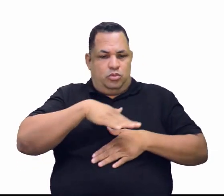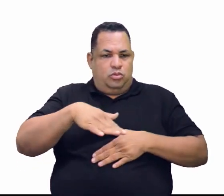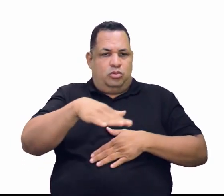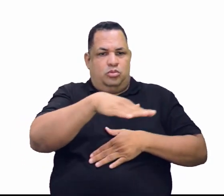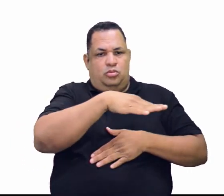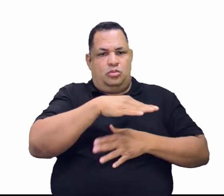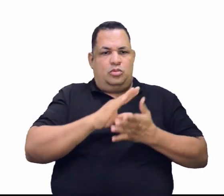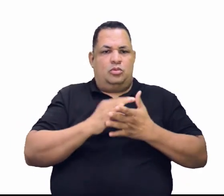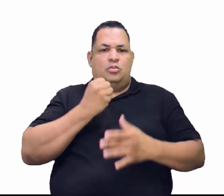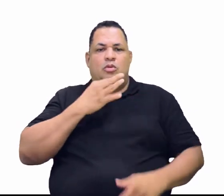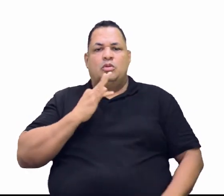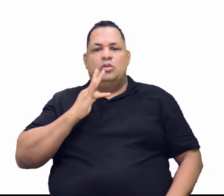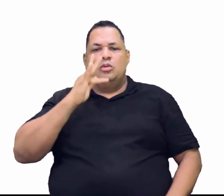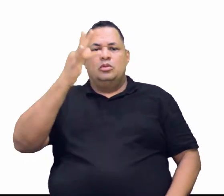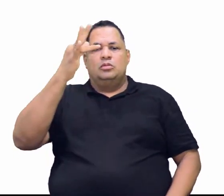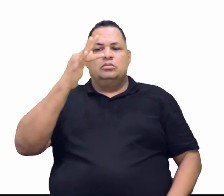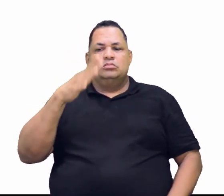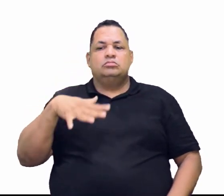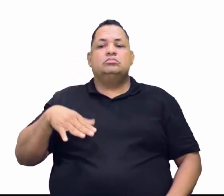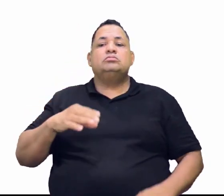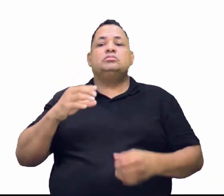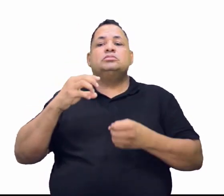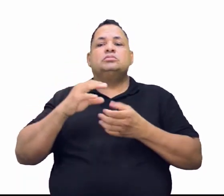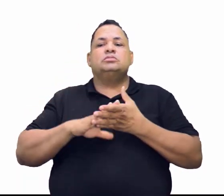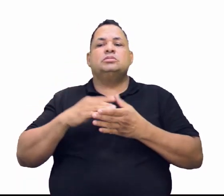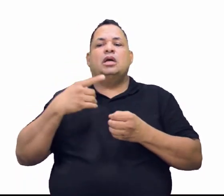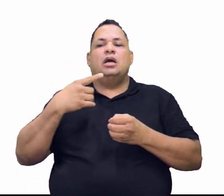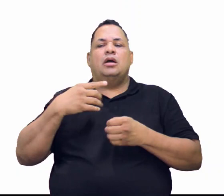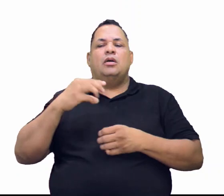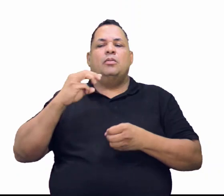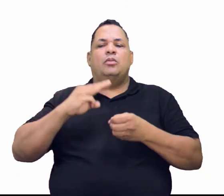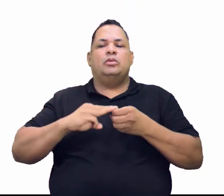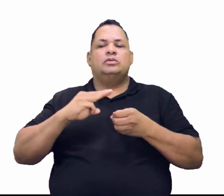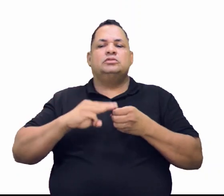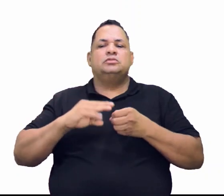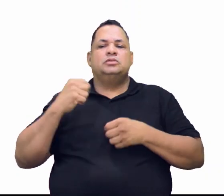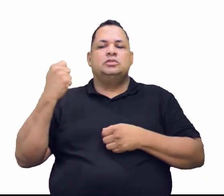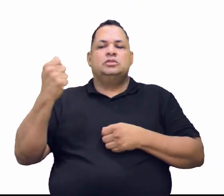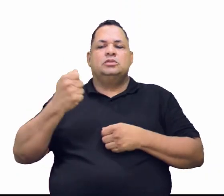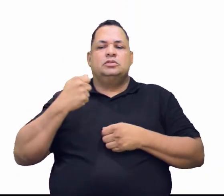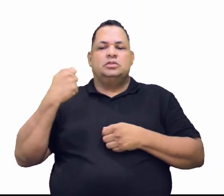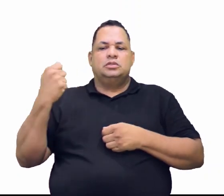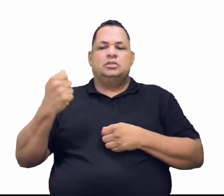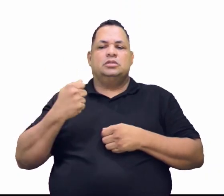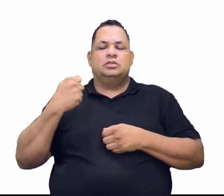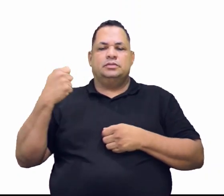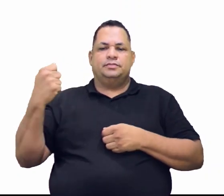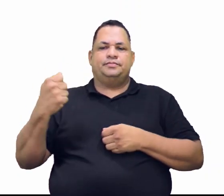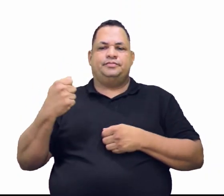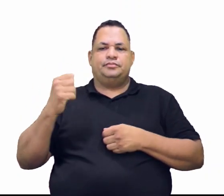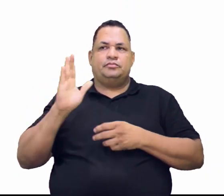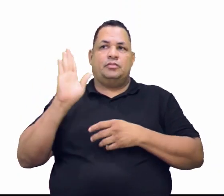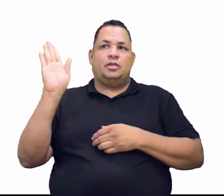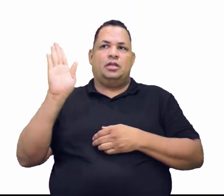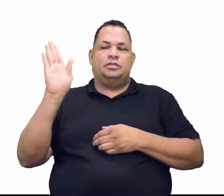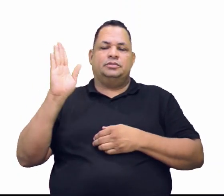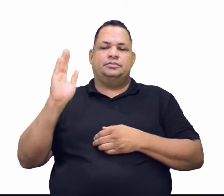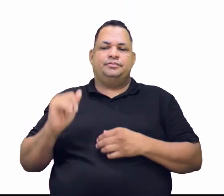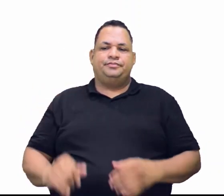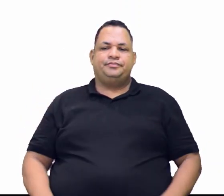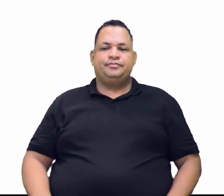está situado onde? Aqui em Ariquemes. Eu saindo daqui e indo para Ariquemes é o lado direito.